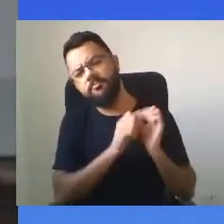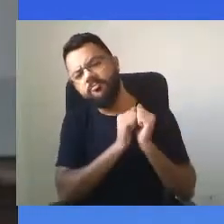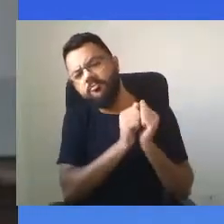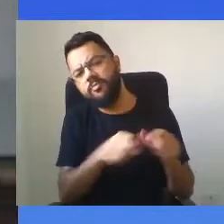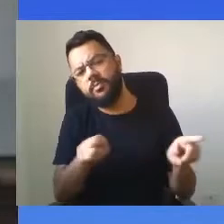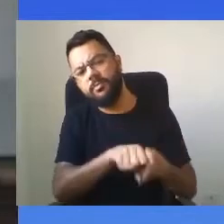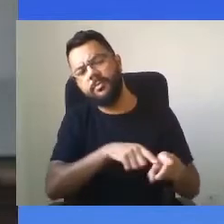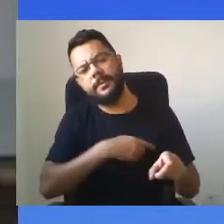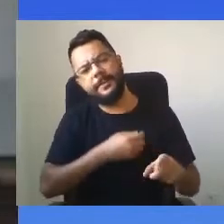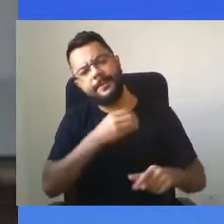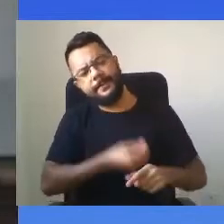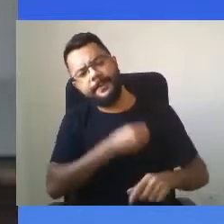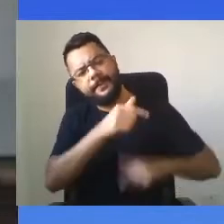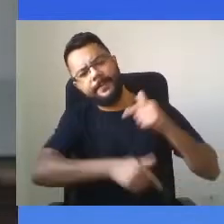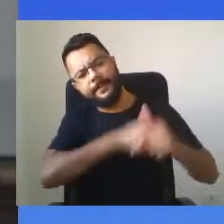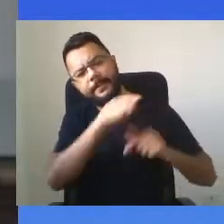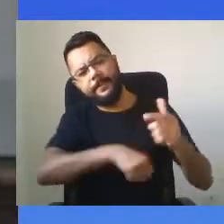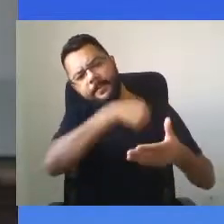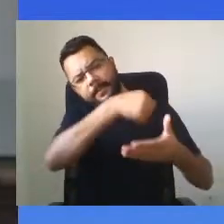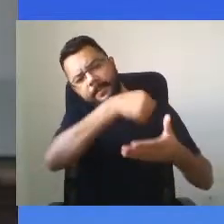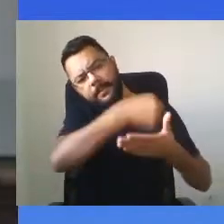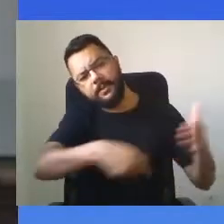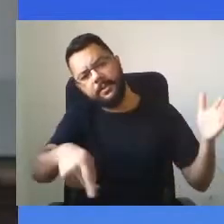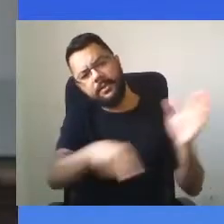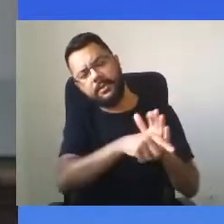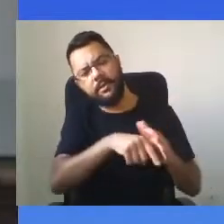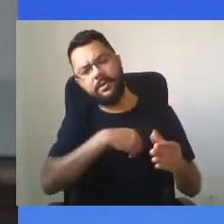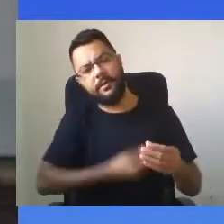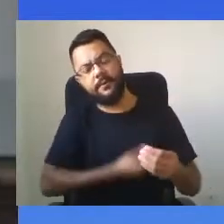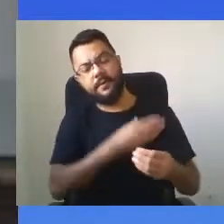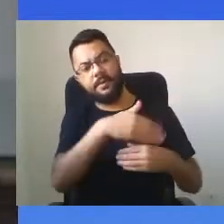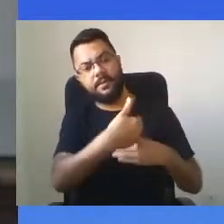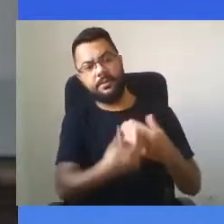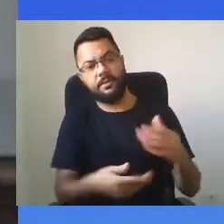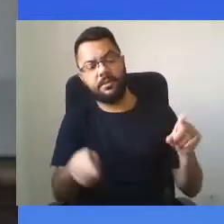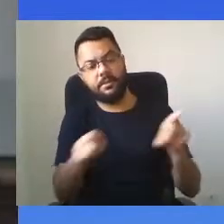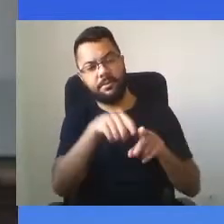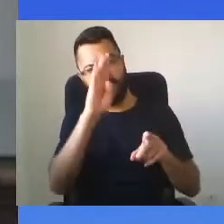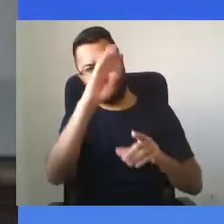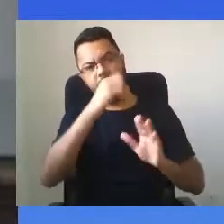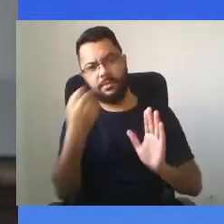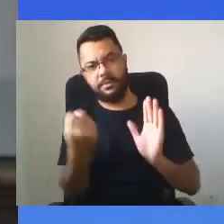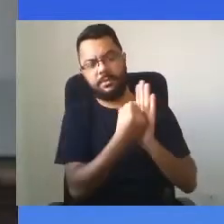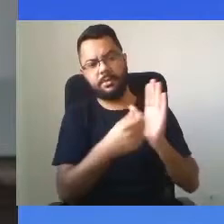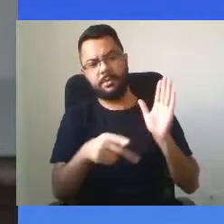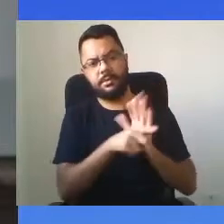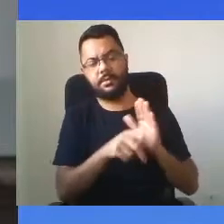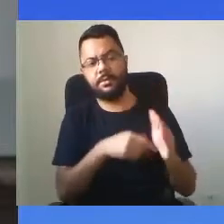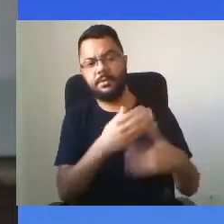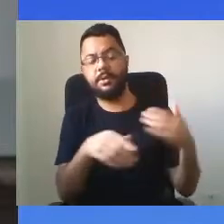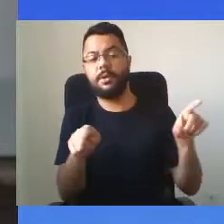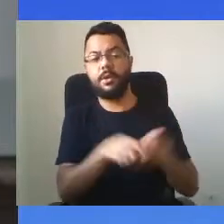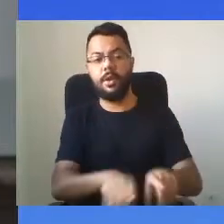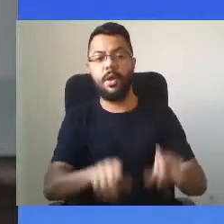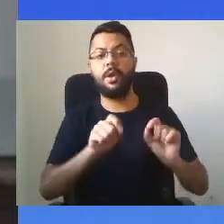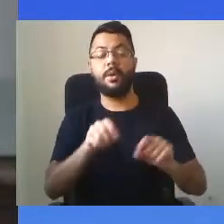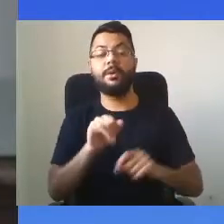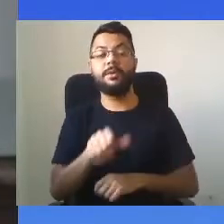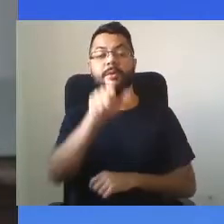mas com as marcas particulares que essa caminhada imprime. Quando é feita por uma mulher